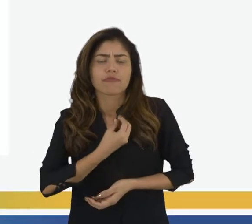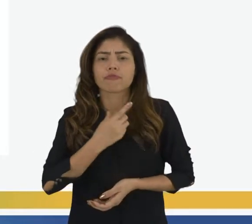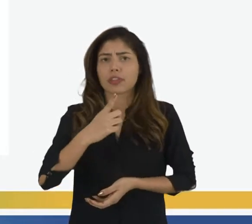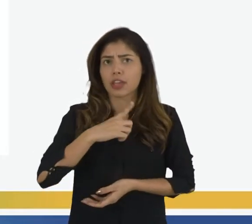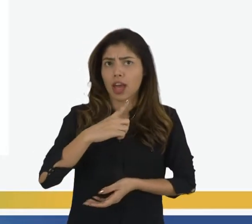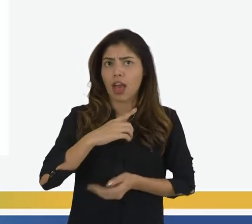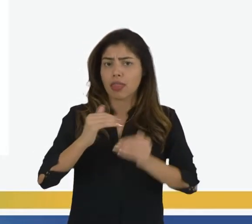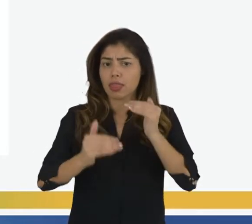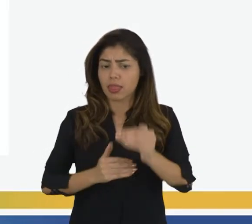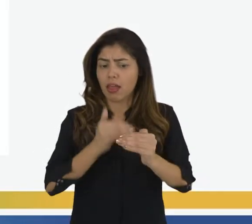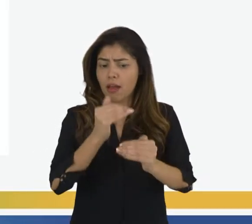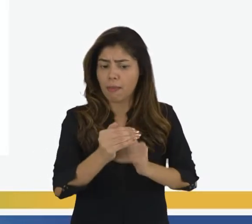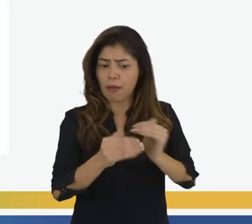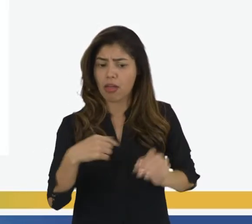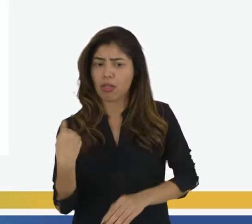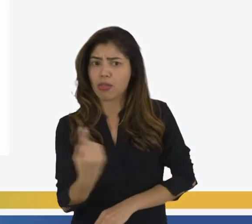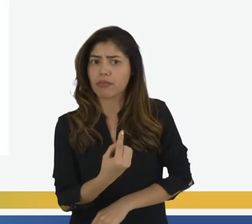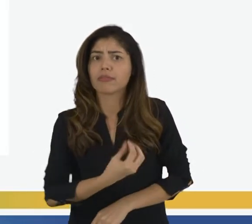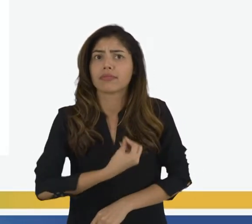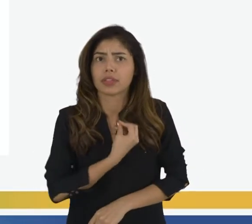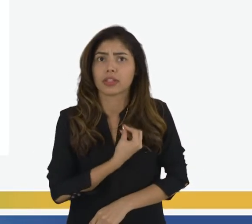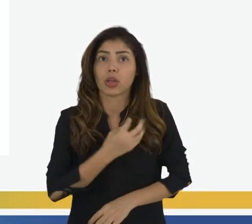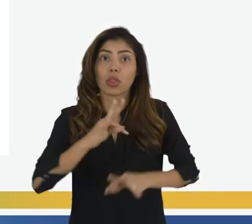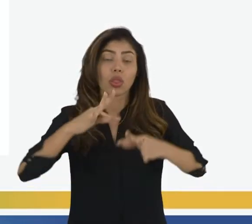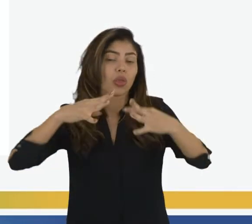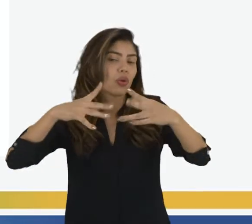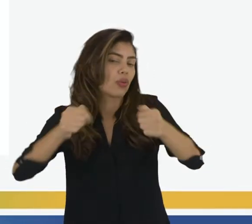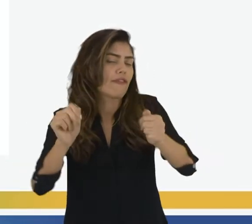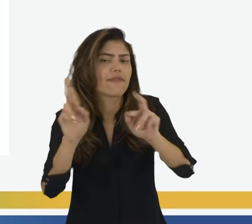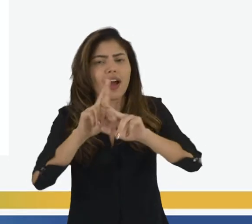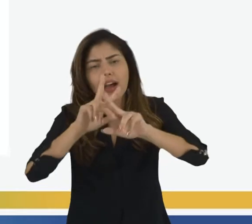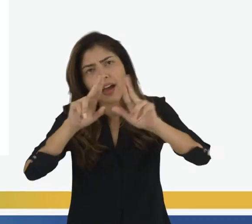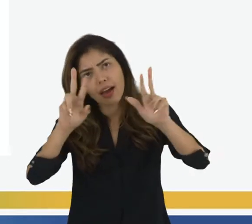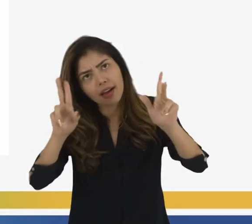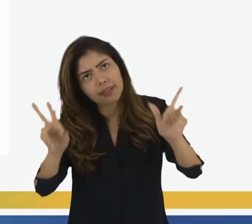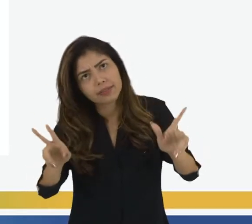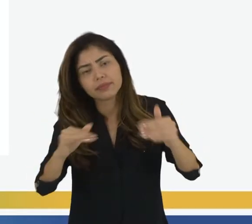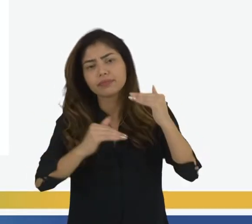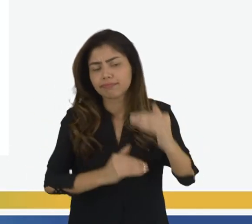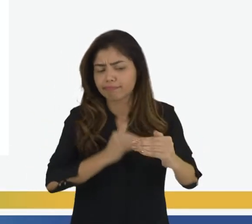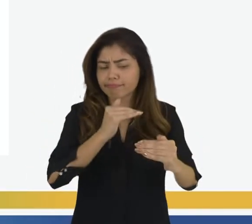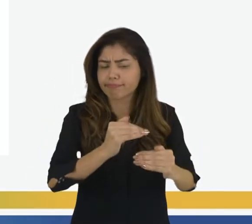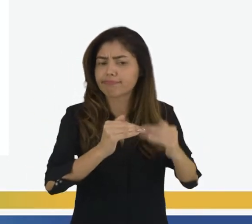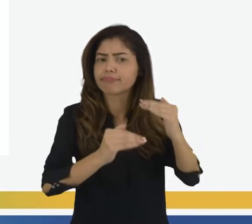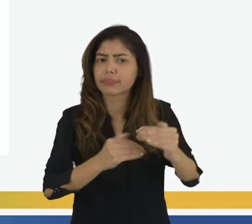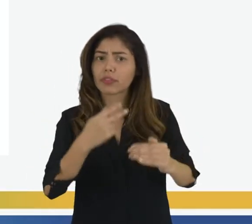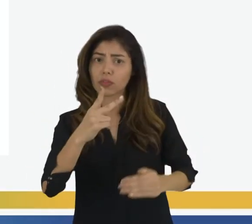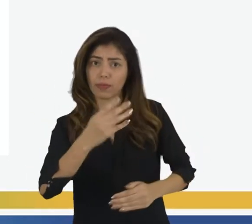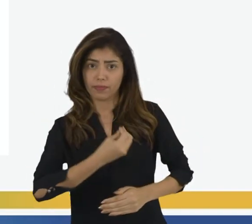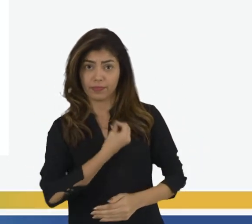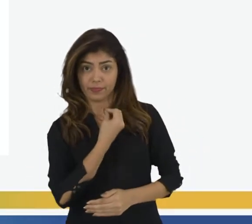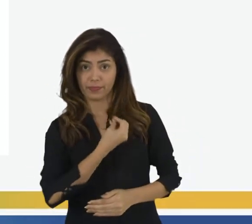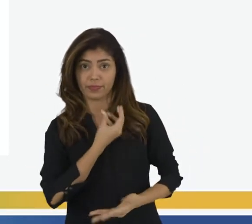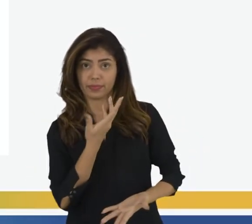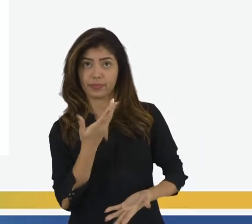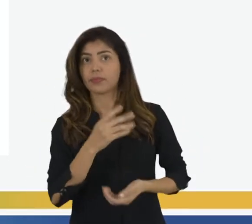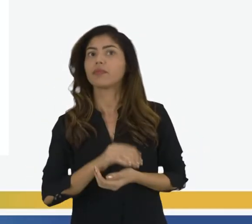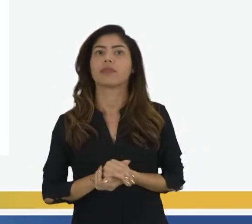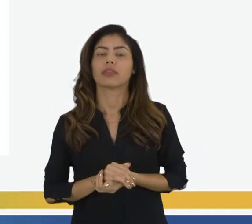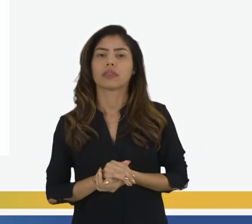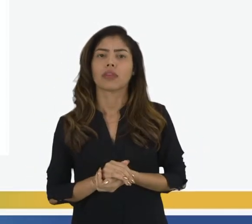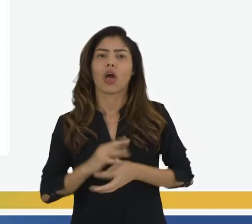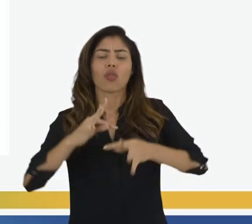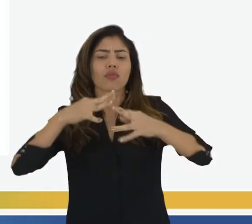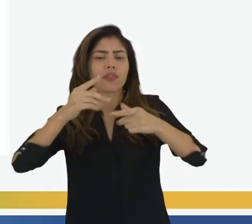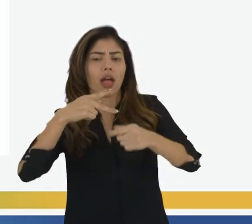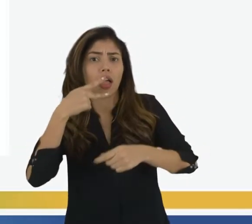Todos os seres vivos Passam por diferentes etapas Em sua vida Podemos dizer No geral